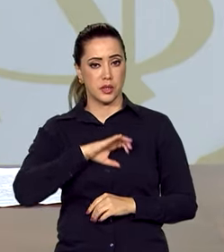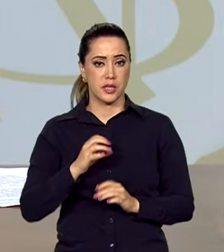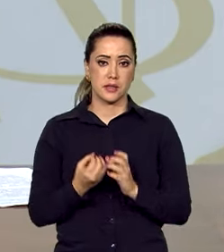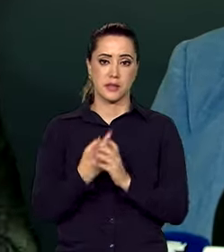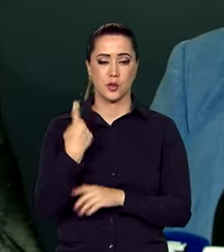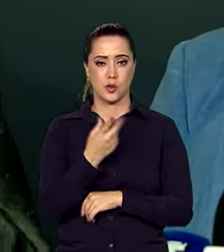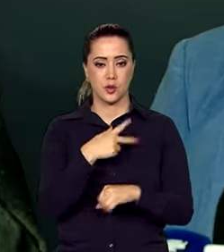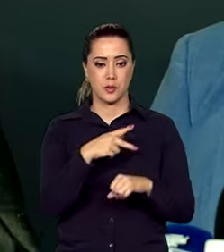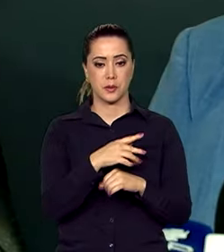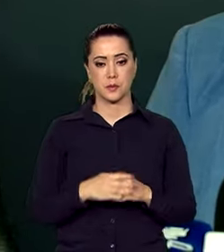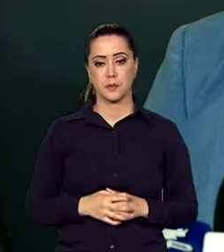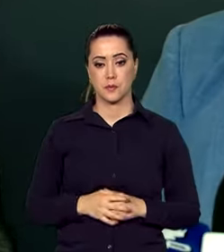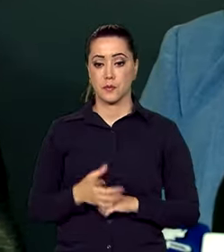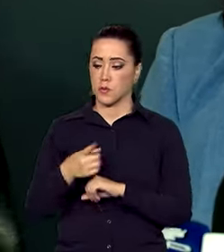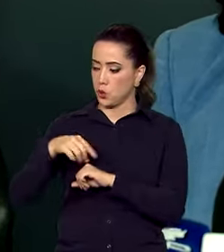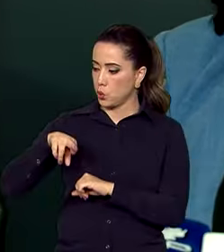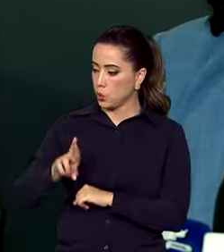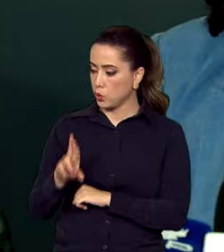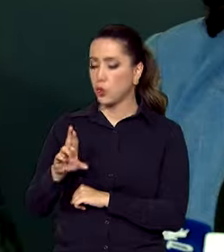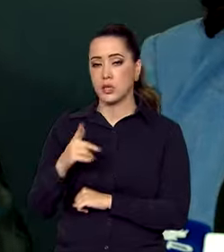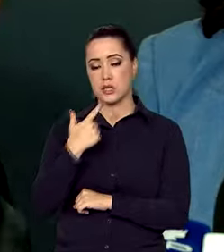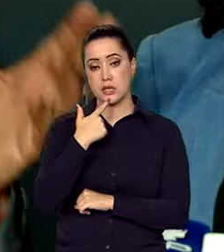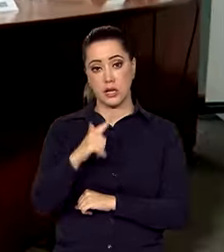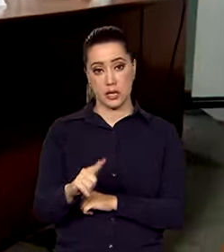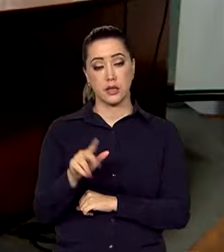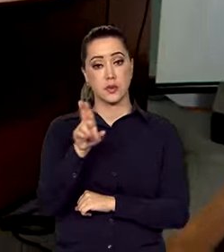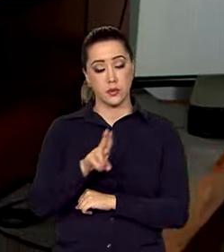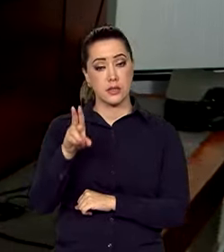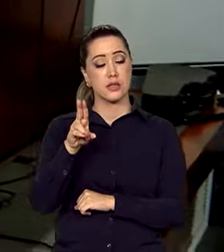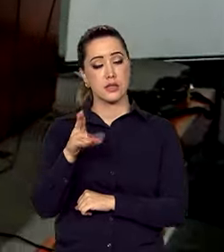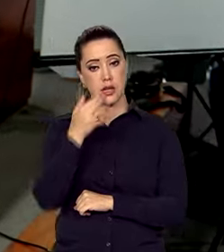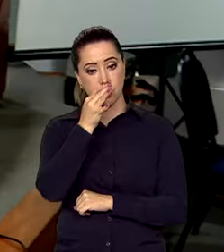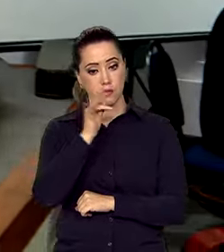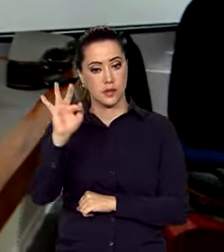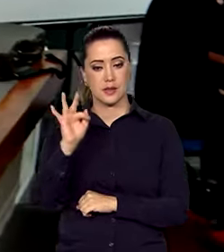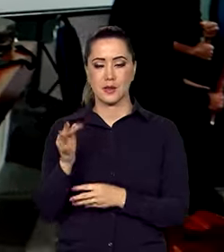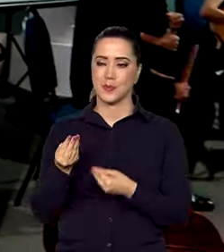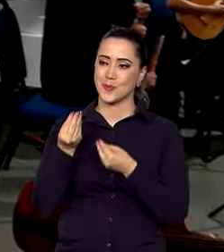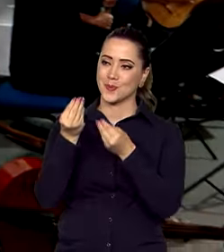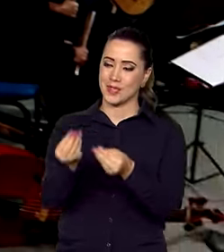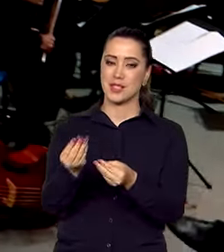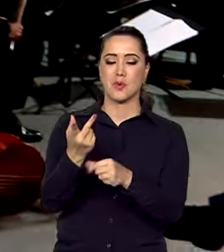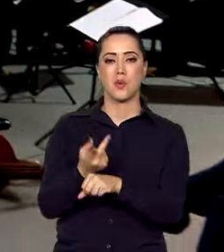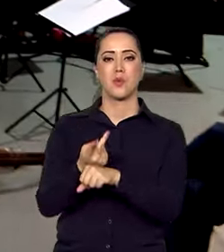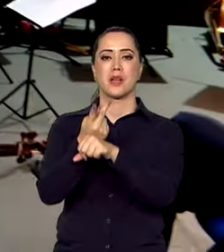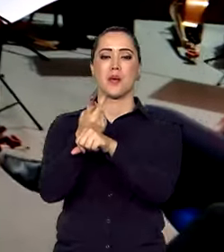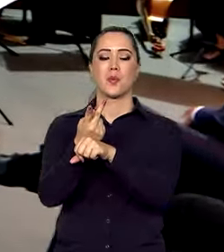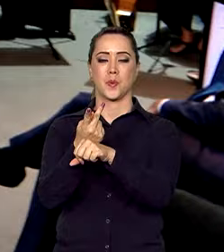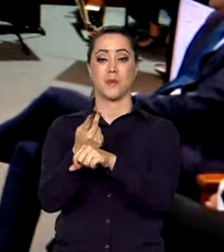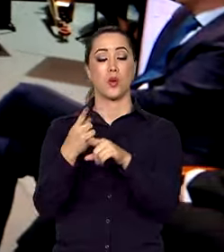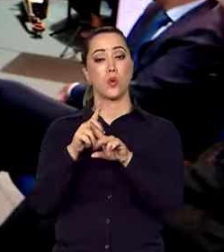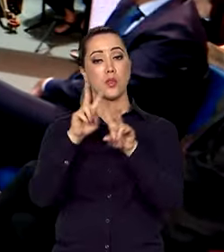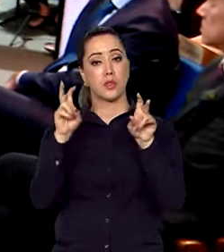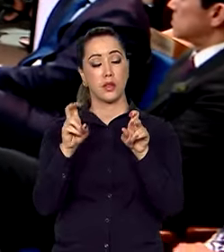e irmãs. Doutor em Letras pela Universidade Francesa de Sorbonne, Silviano recebeu o Prêmio Camões com o discurso sobre o futuro da